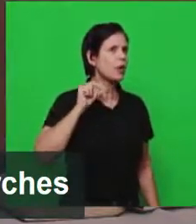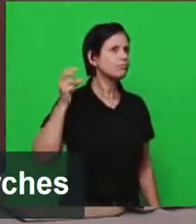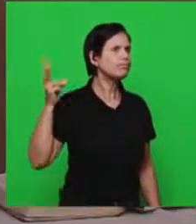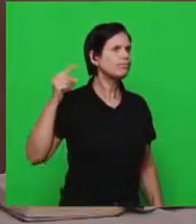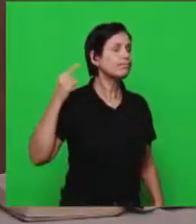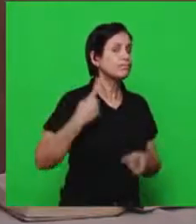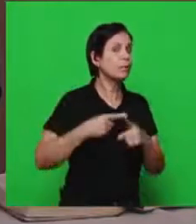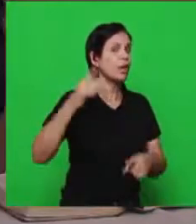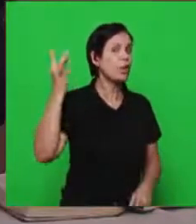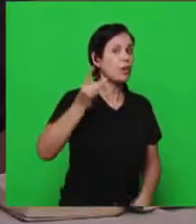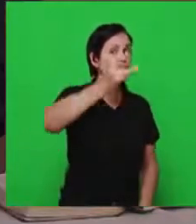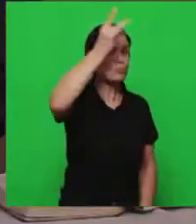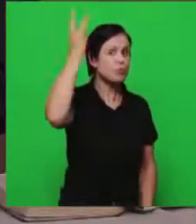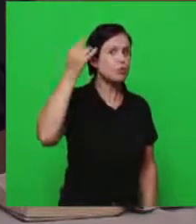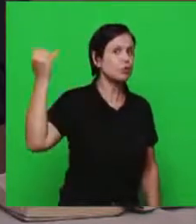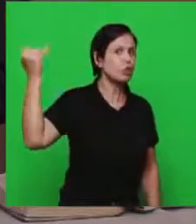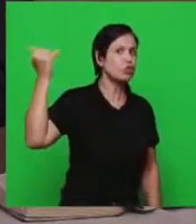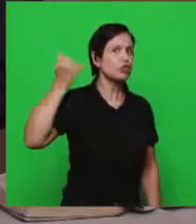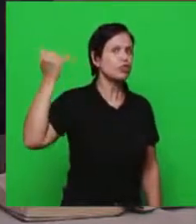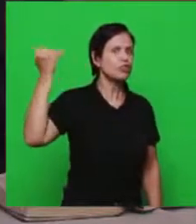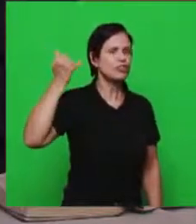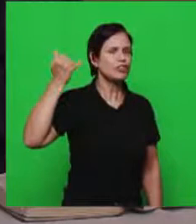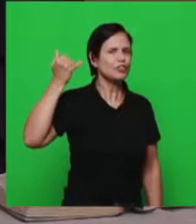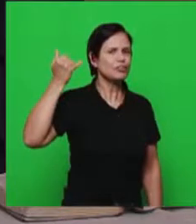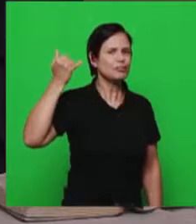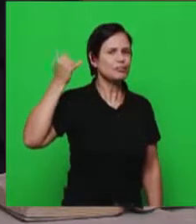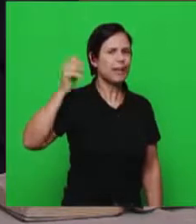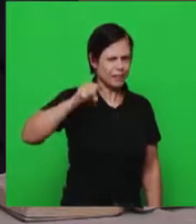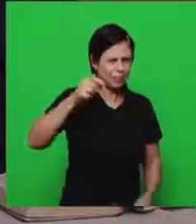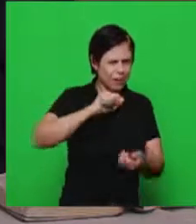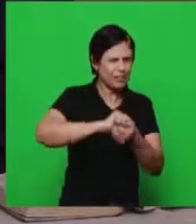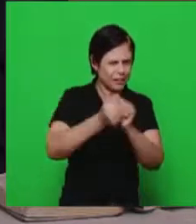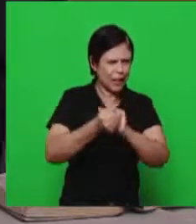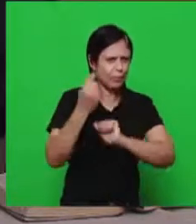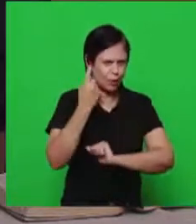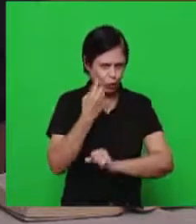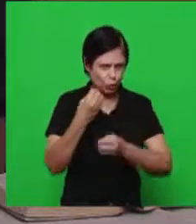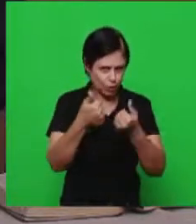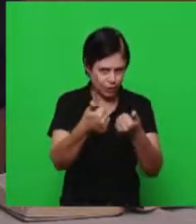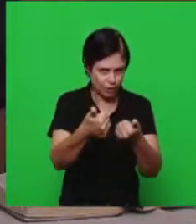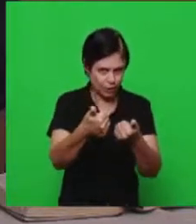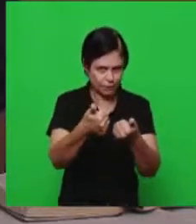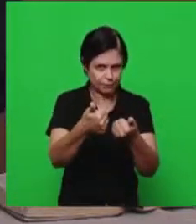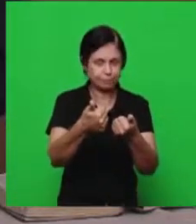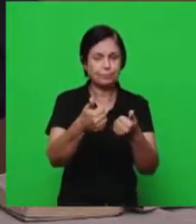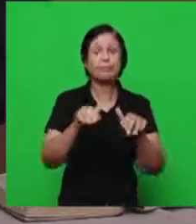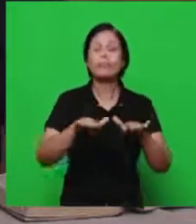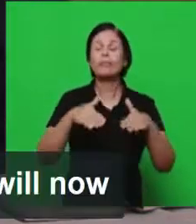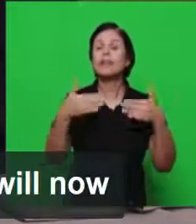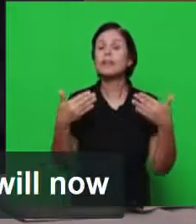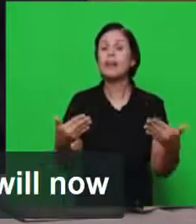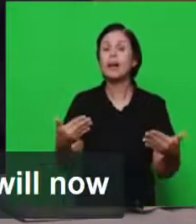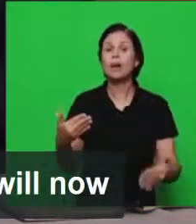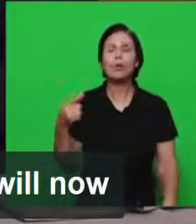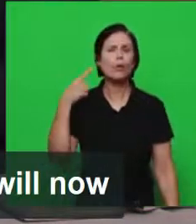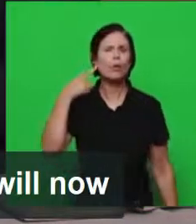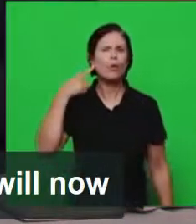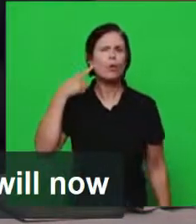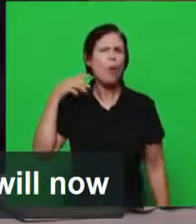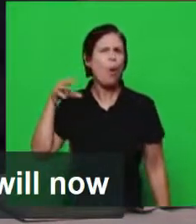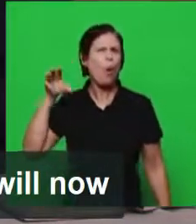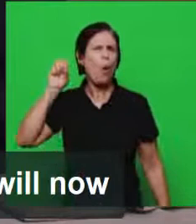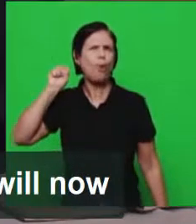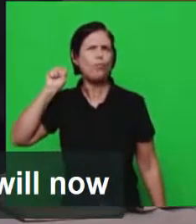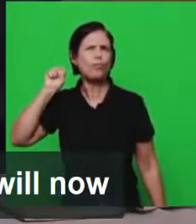igrejas ponto agora por que esse acréscimo ouça o que o espírito